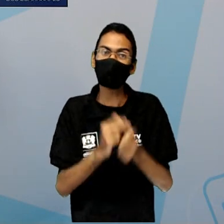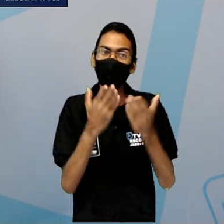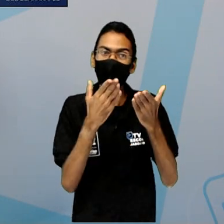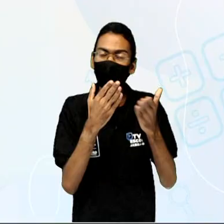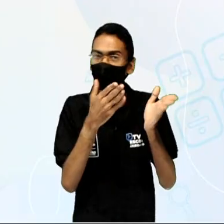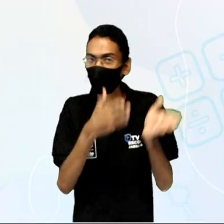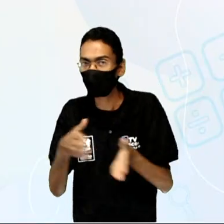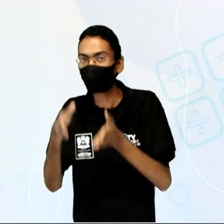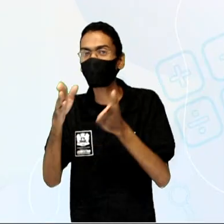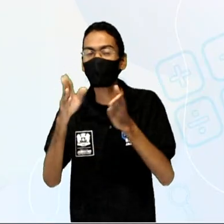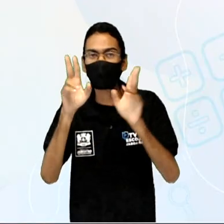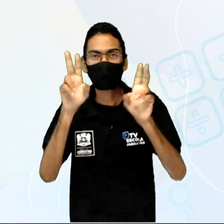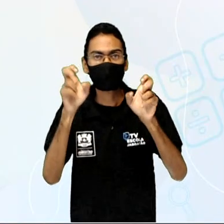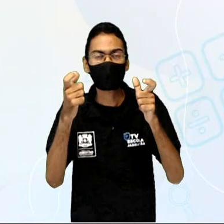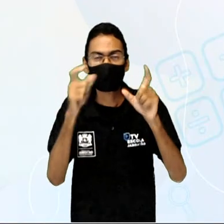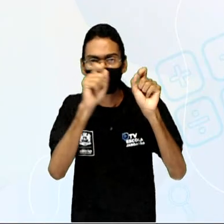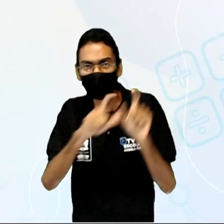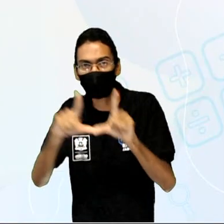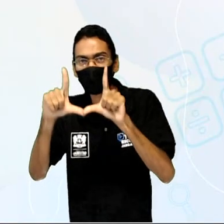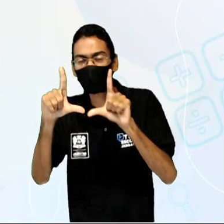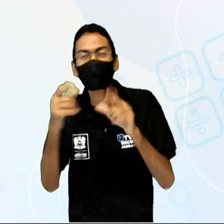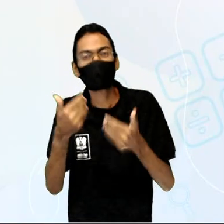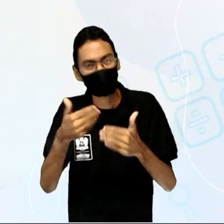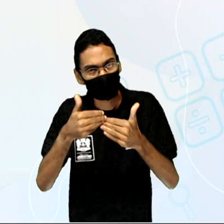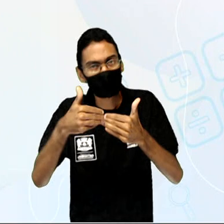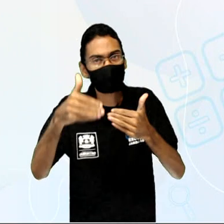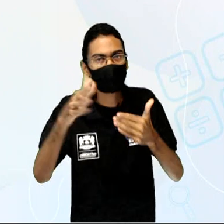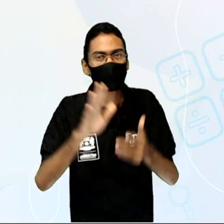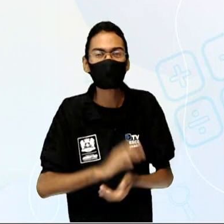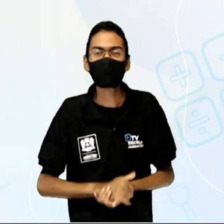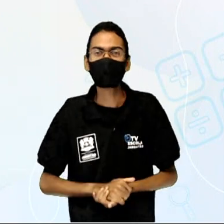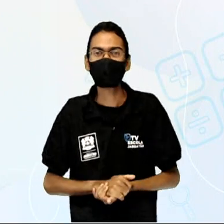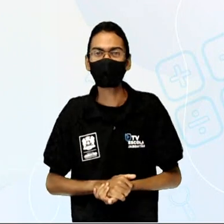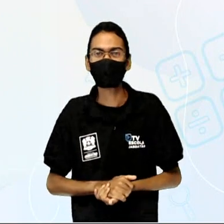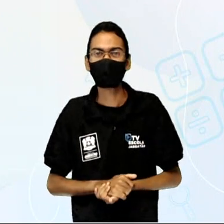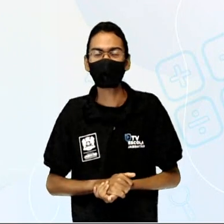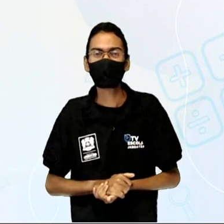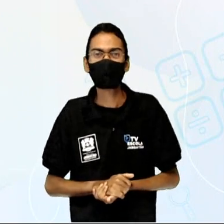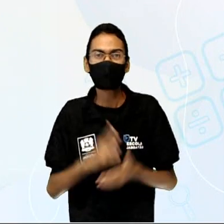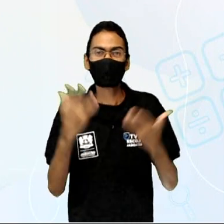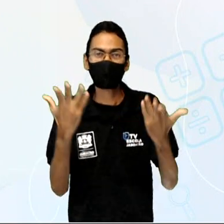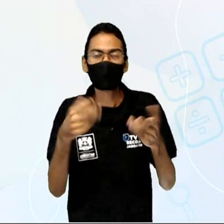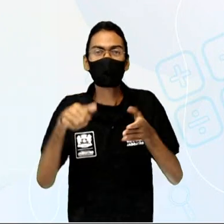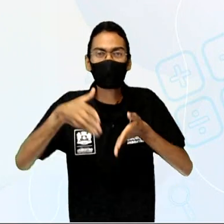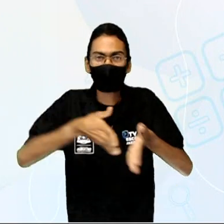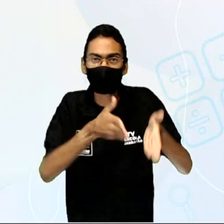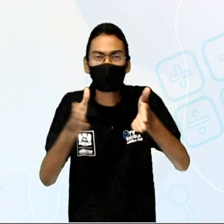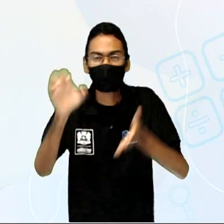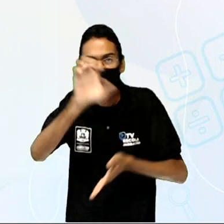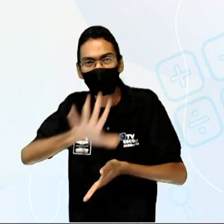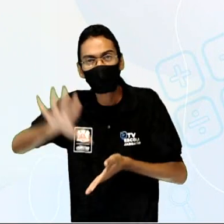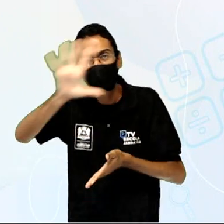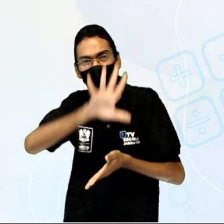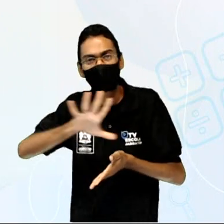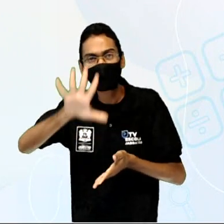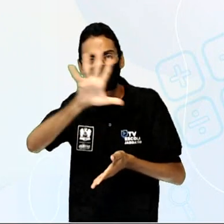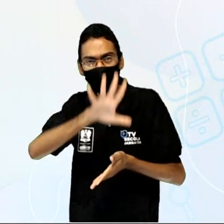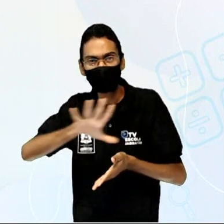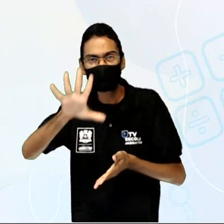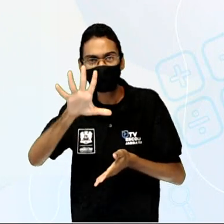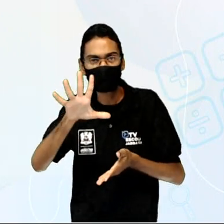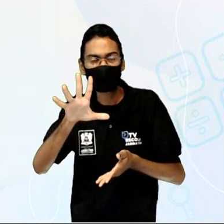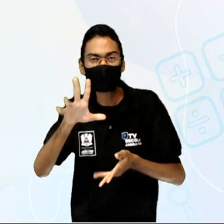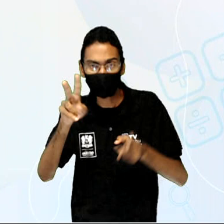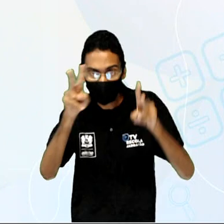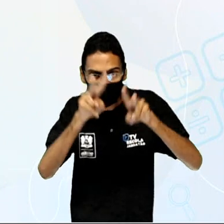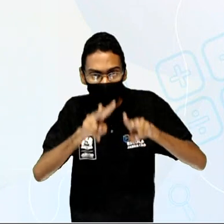slides. Tamo junto? Vamos lá. Então, os rios europeus, eles não se destacam pela grande extensão,